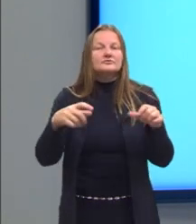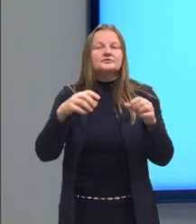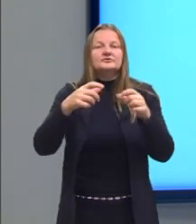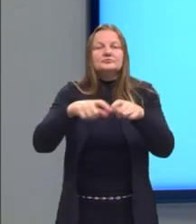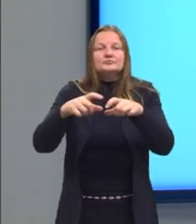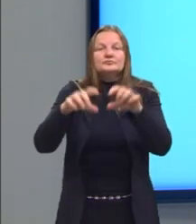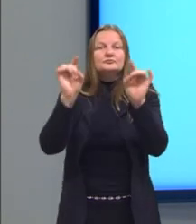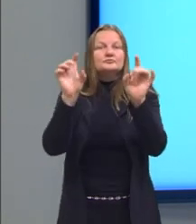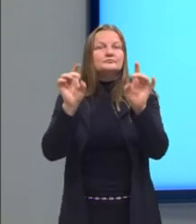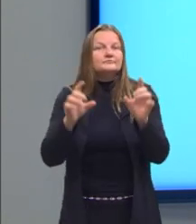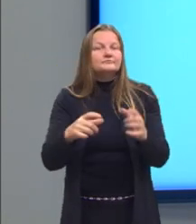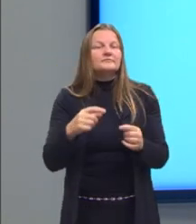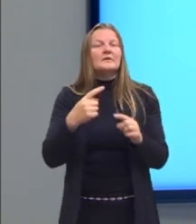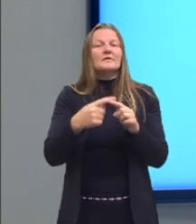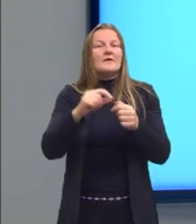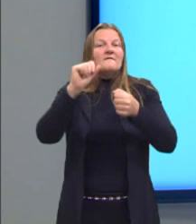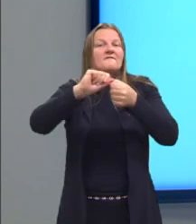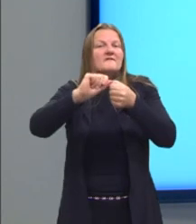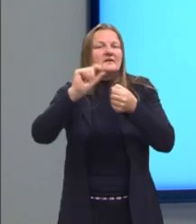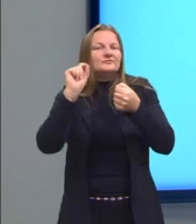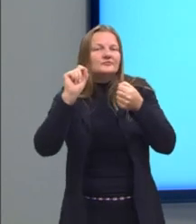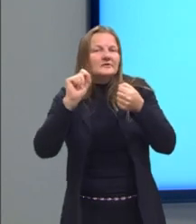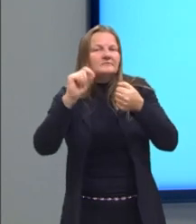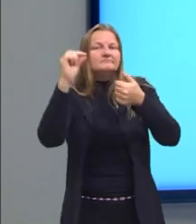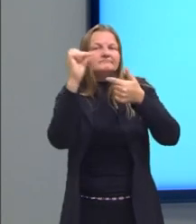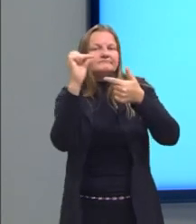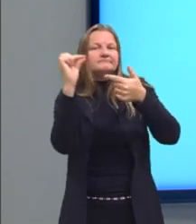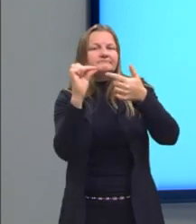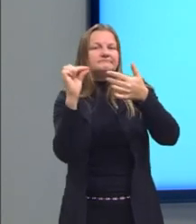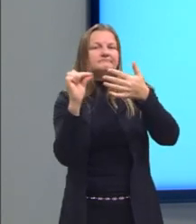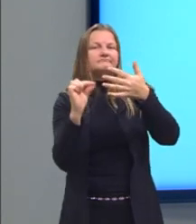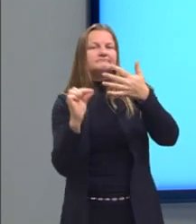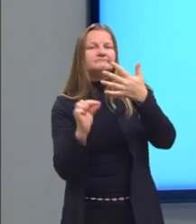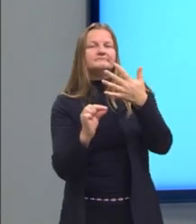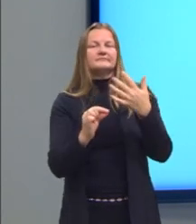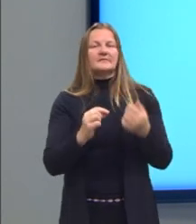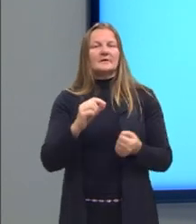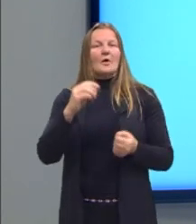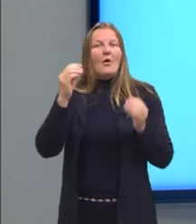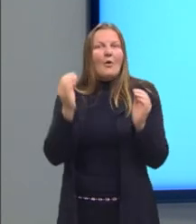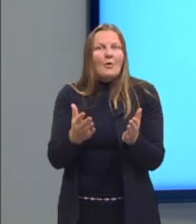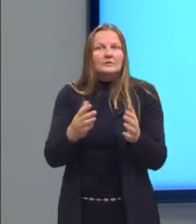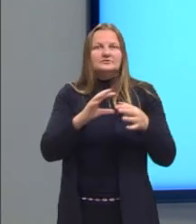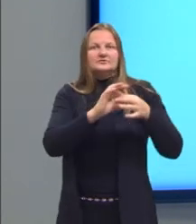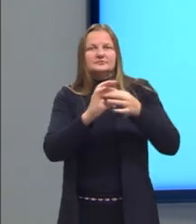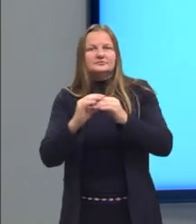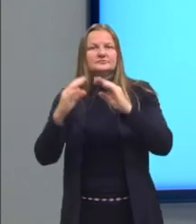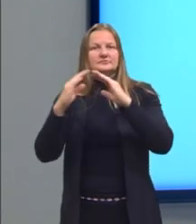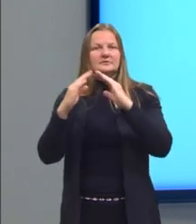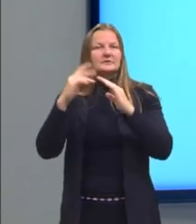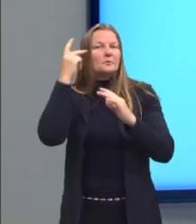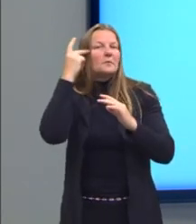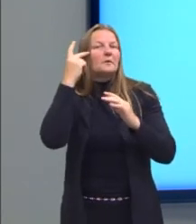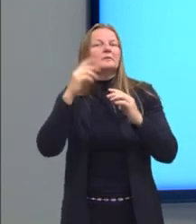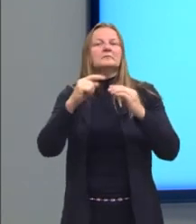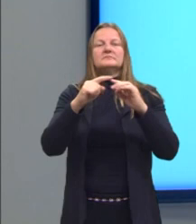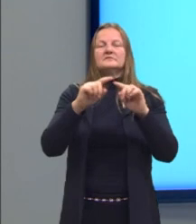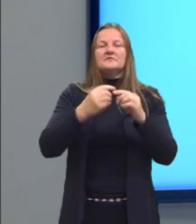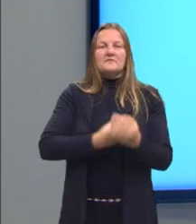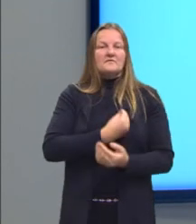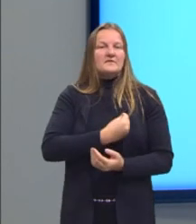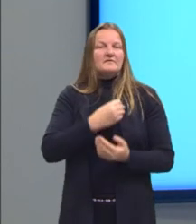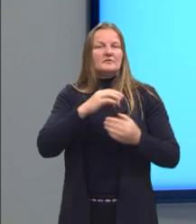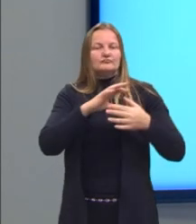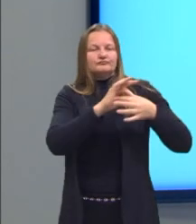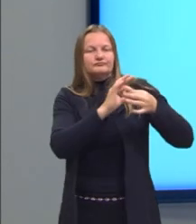lugar, fez tal coisa durante a vida, hoje mora em tal lugar e vive fazendo